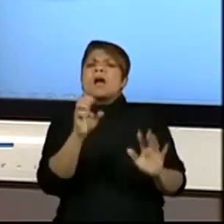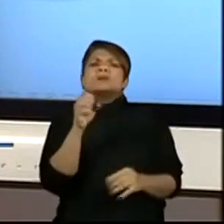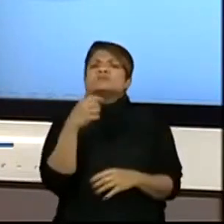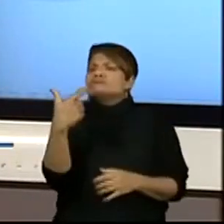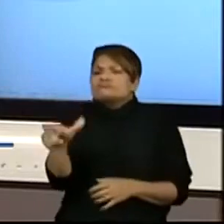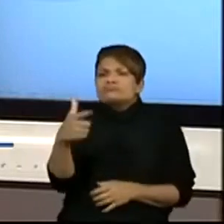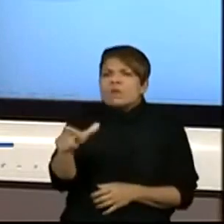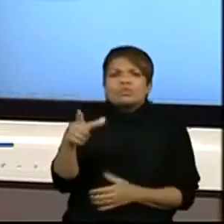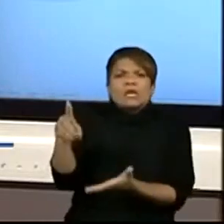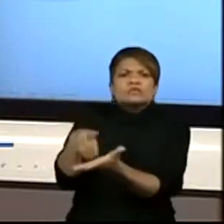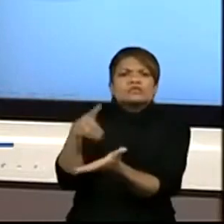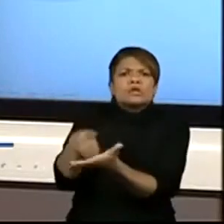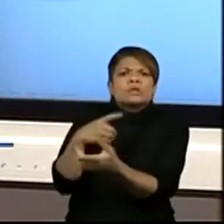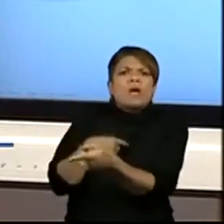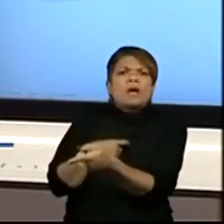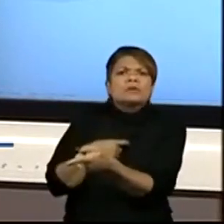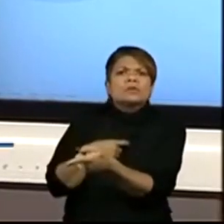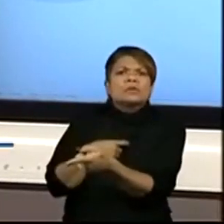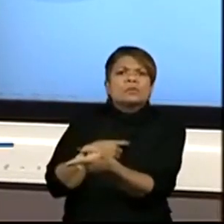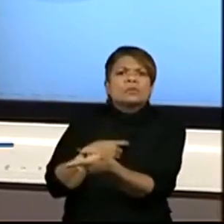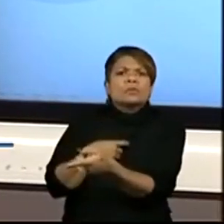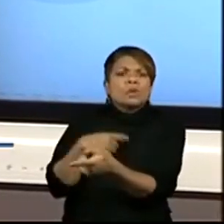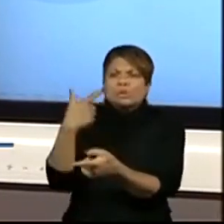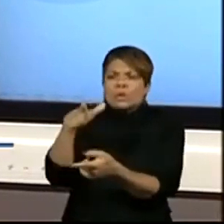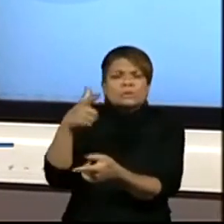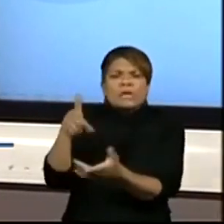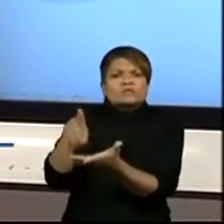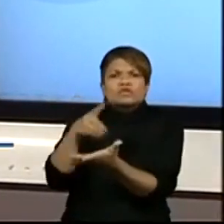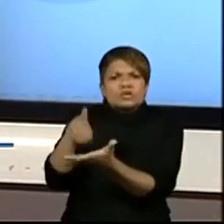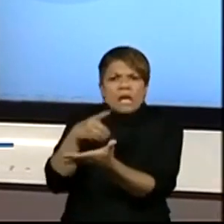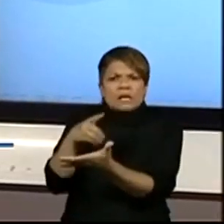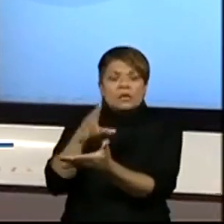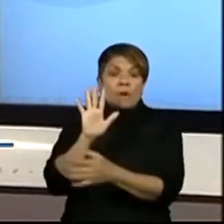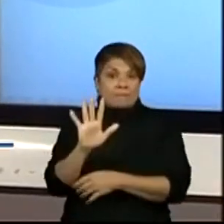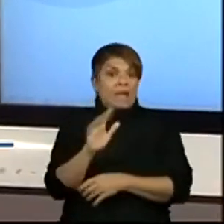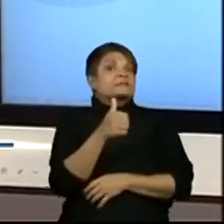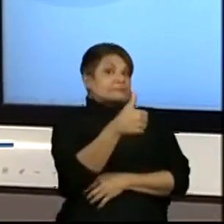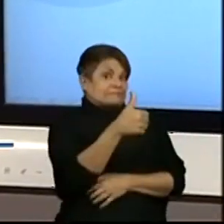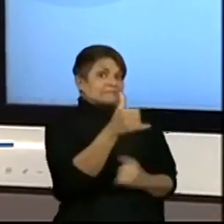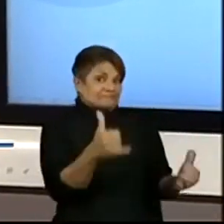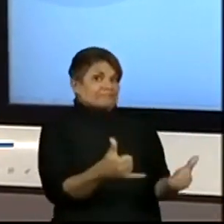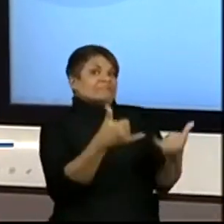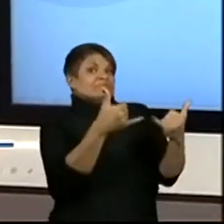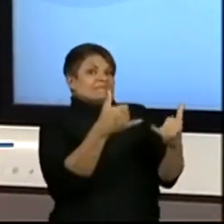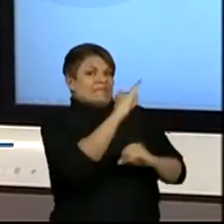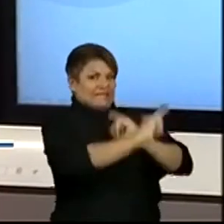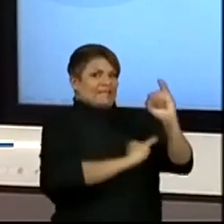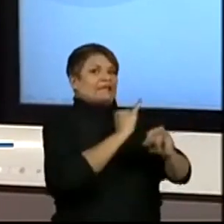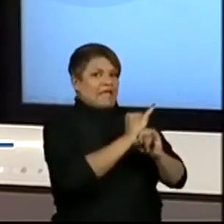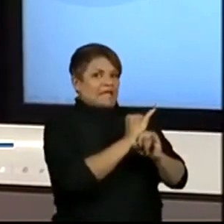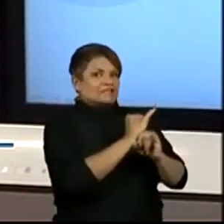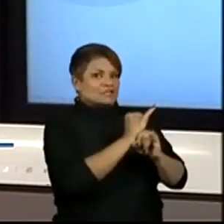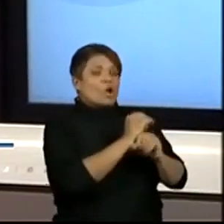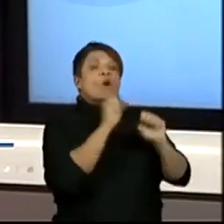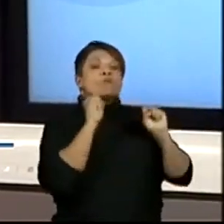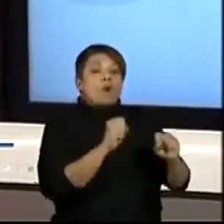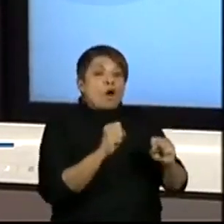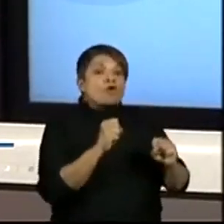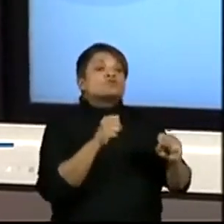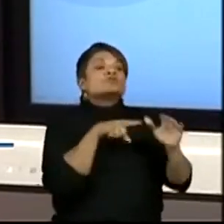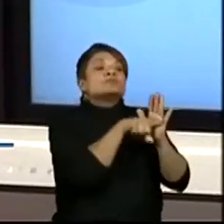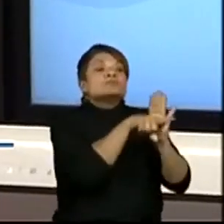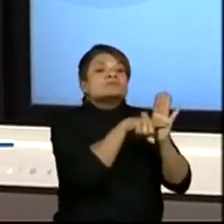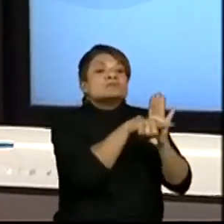dicionário, mas estamos com bom acesso à internet, podemos fazer esse tipo de consulta